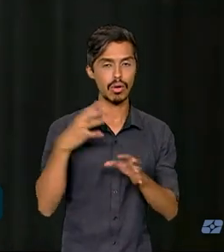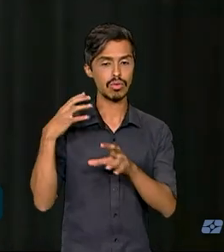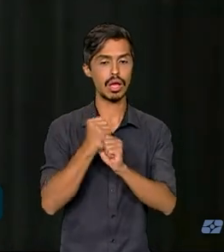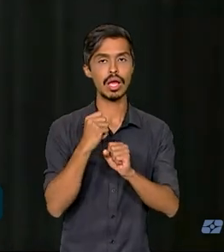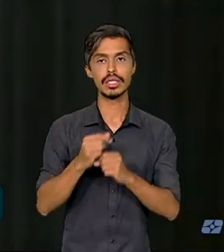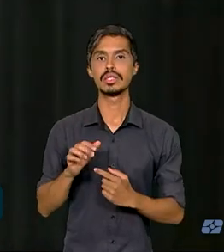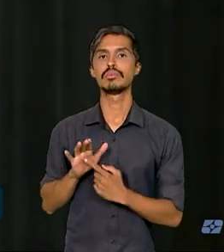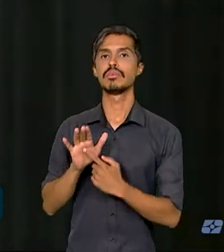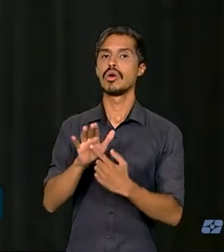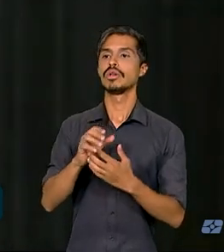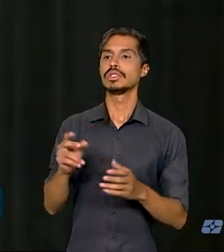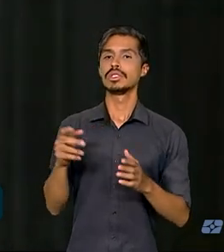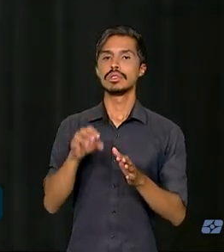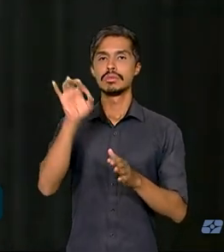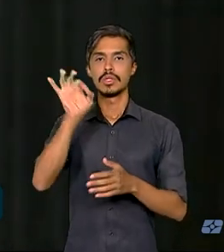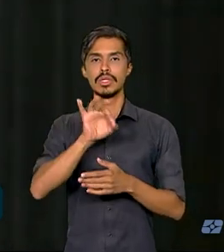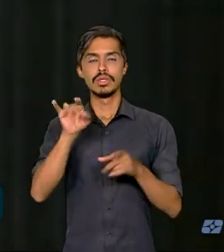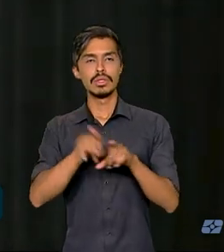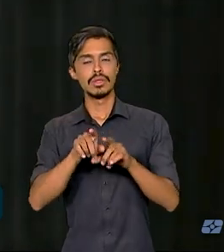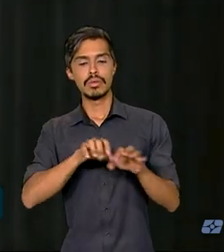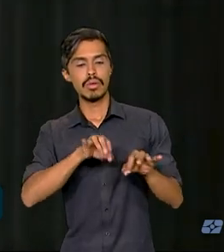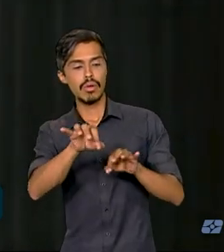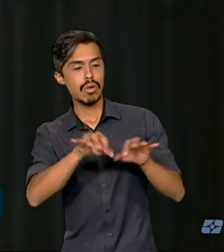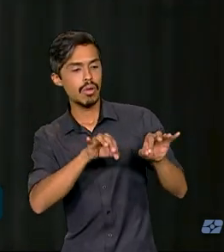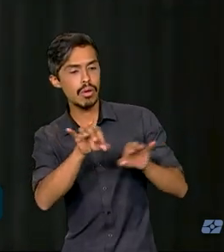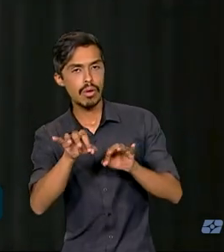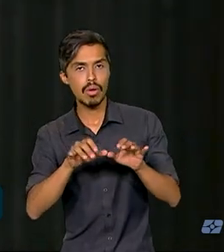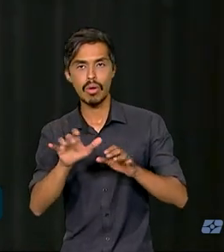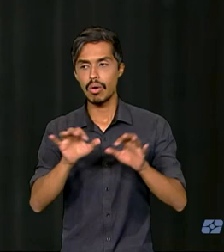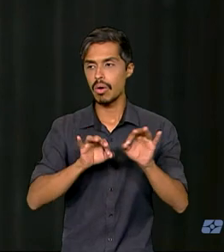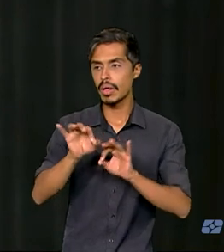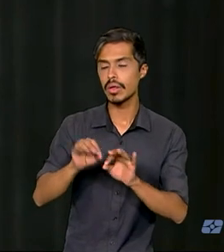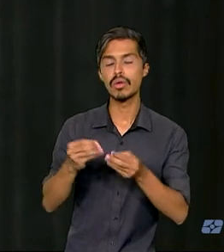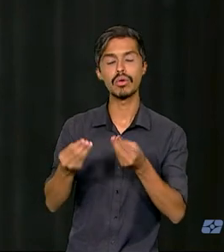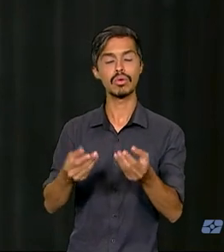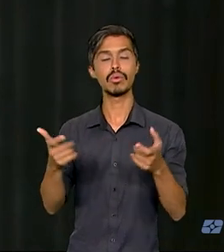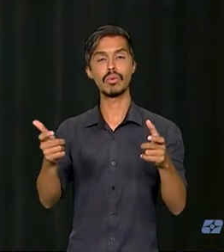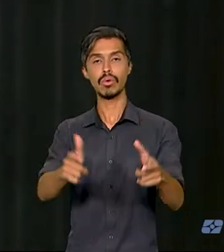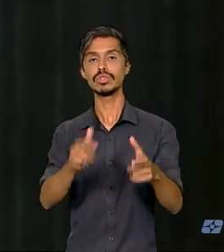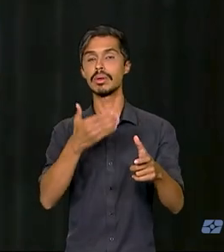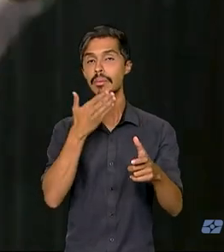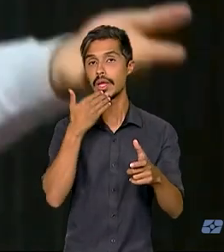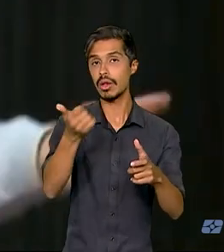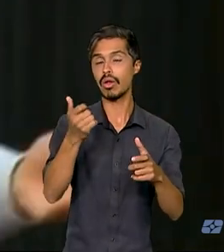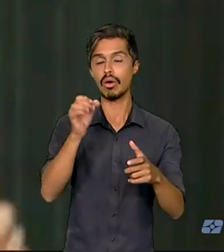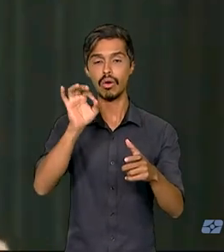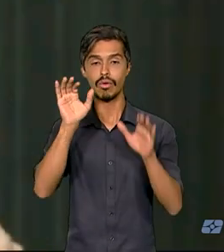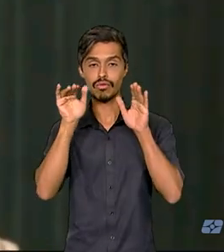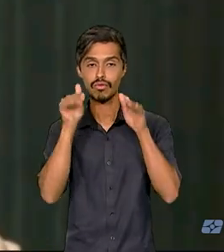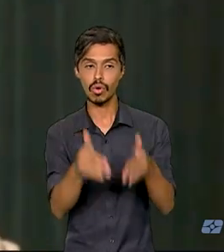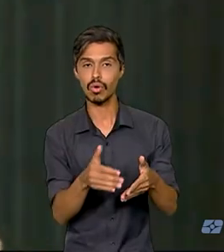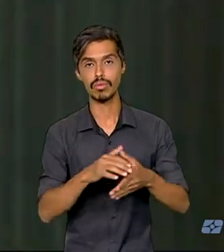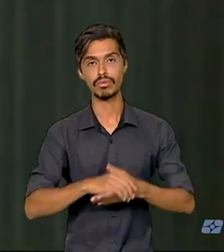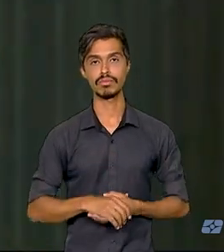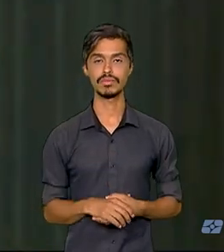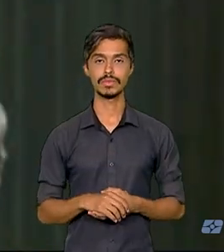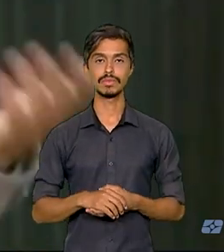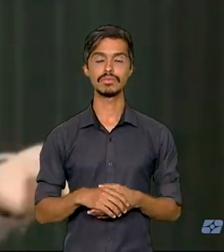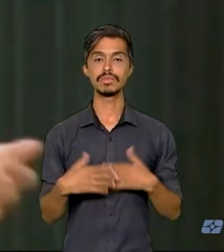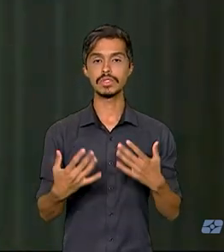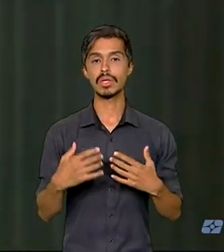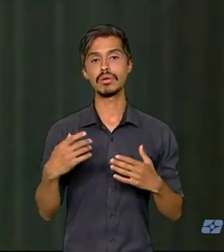estatístico e locacional geográfico de onde é necessário que o Estado concentre esses investimentos para atender melhor a